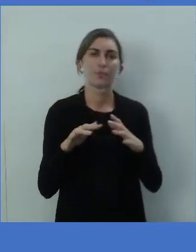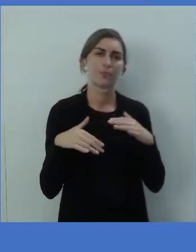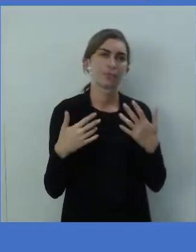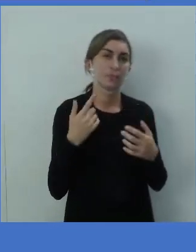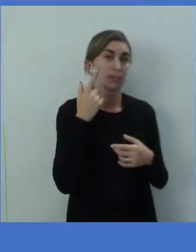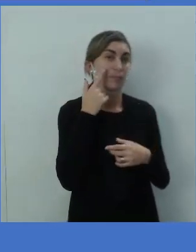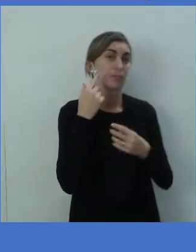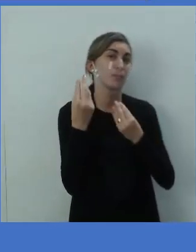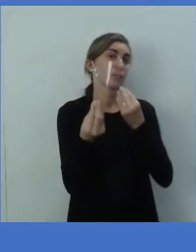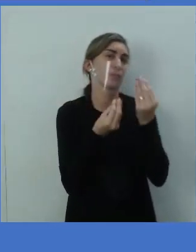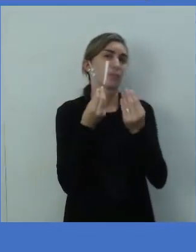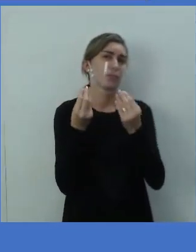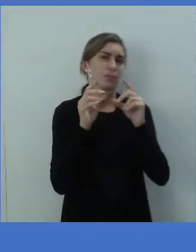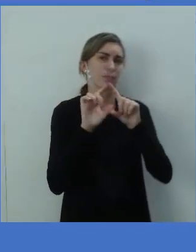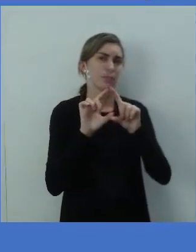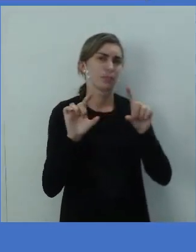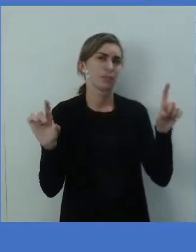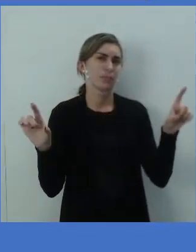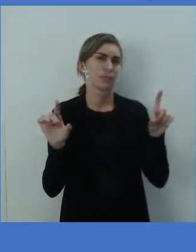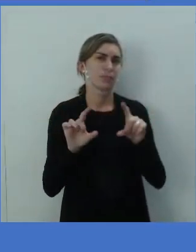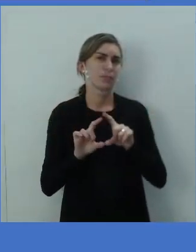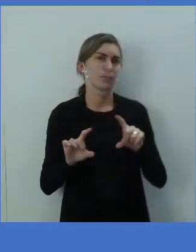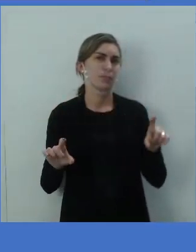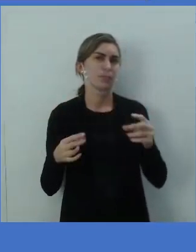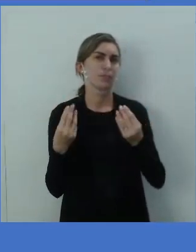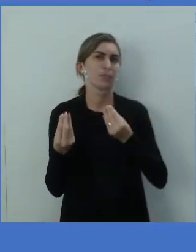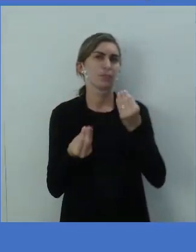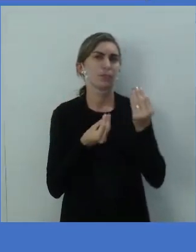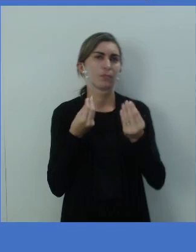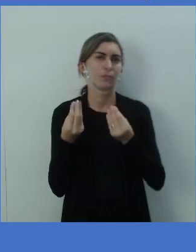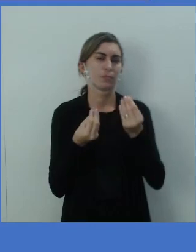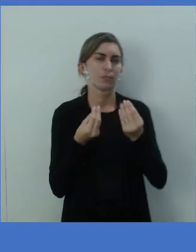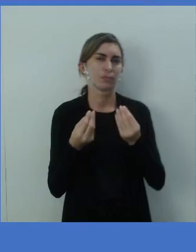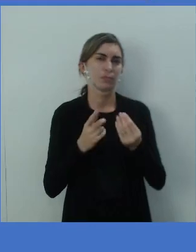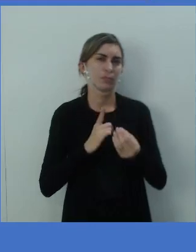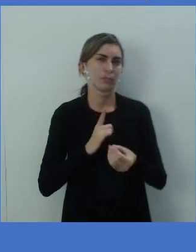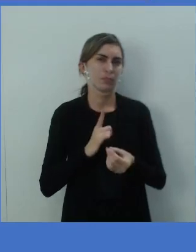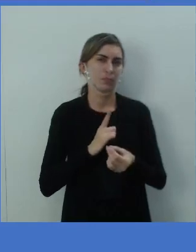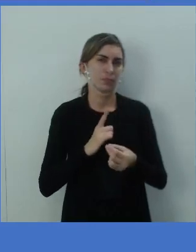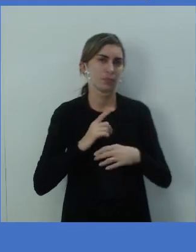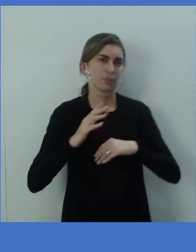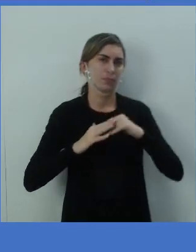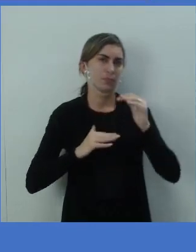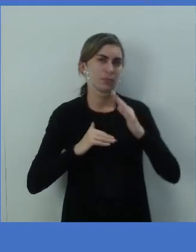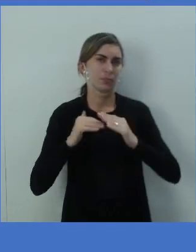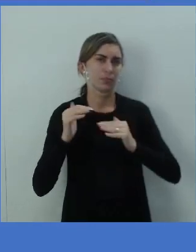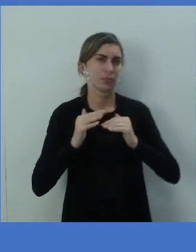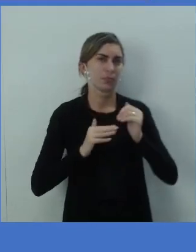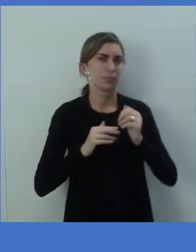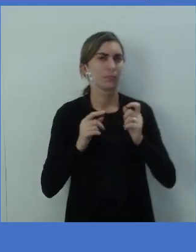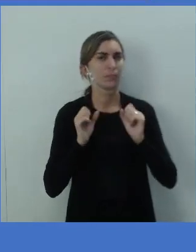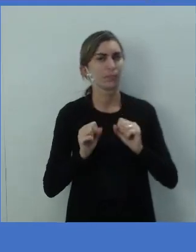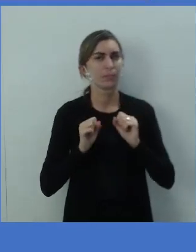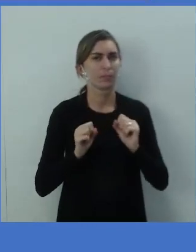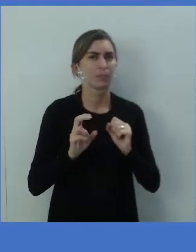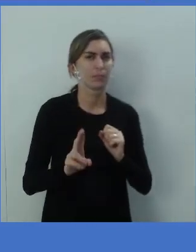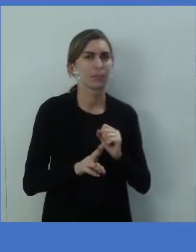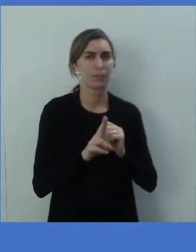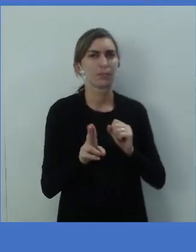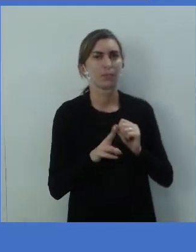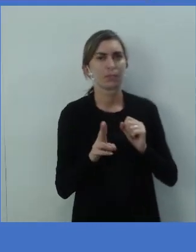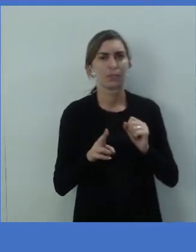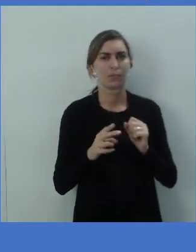ver como é que ficaria essa sentença que expressa que você tem a habilidade para poder usar